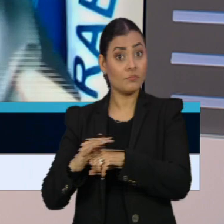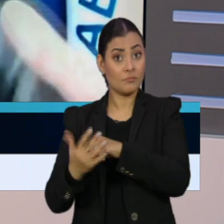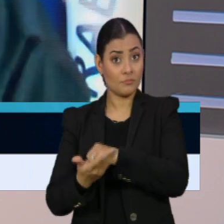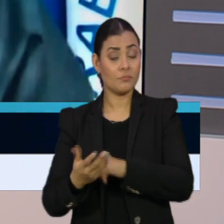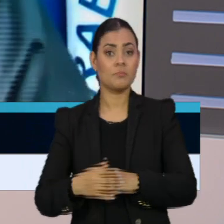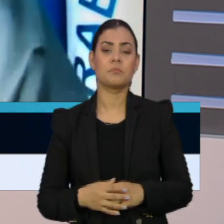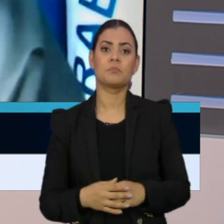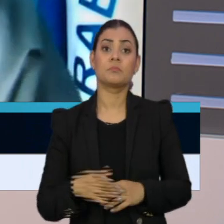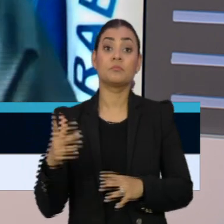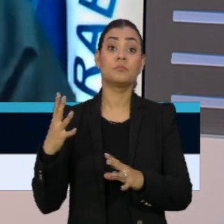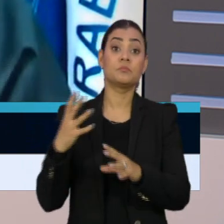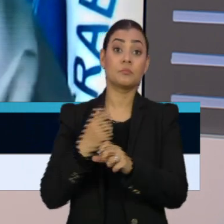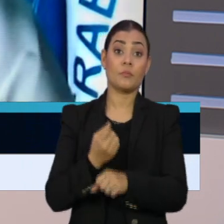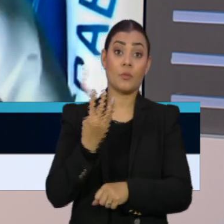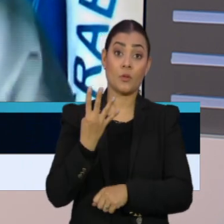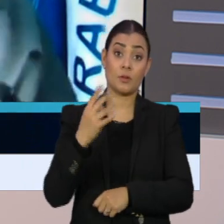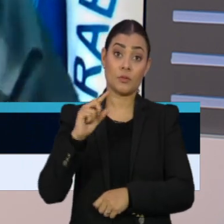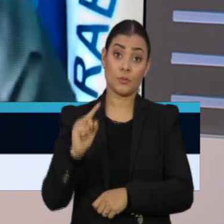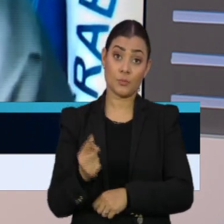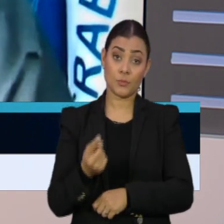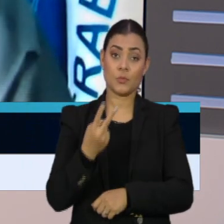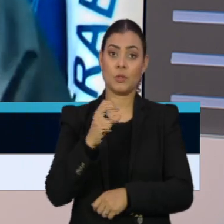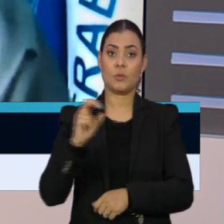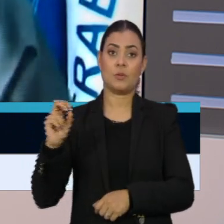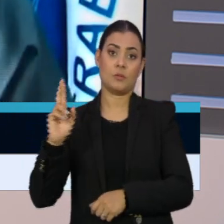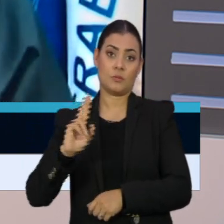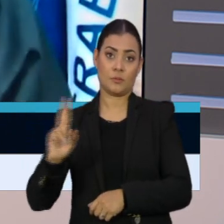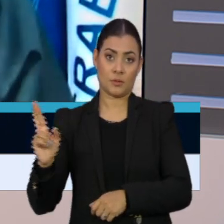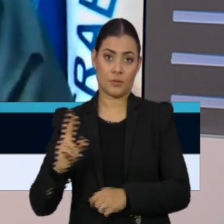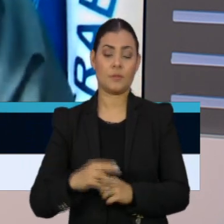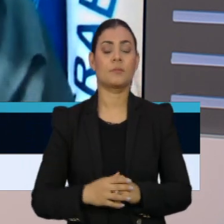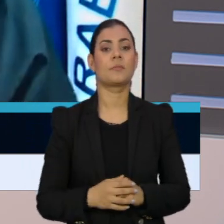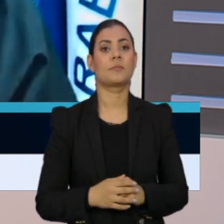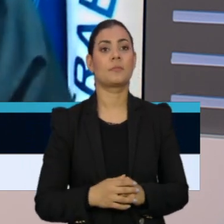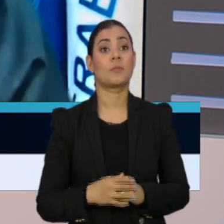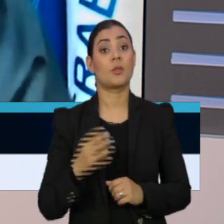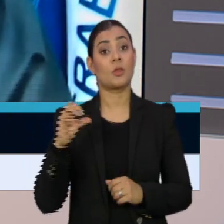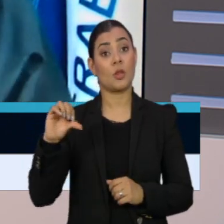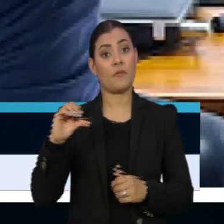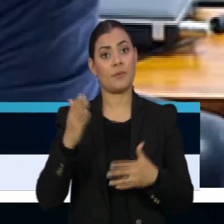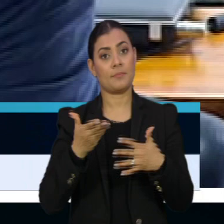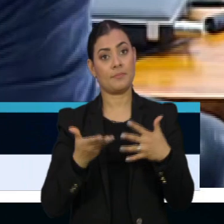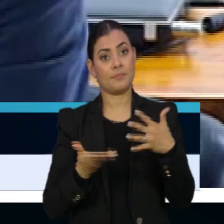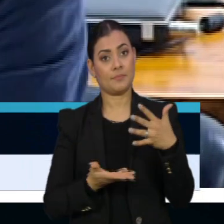Ao todo, ele recebeu R$ 4.200,00 em nove parcelas.